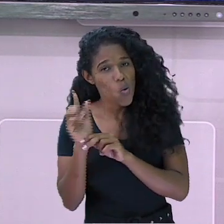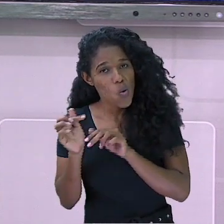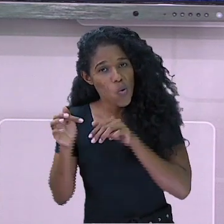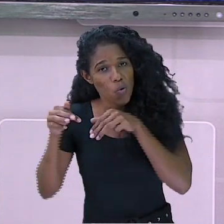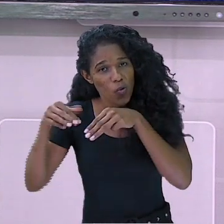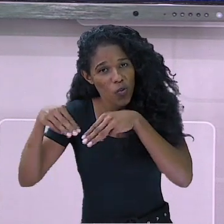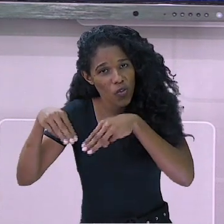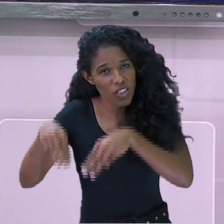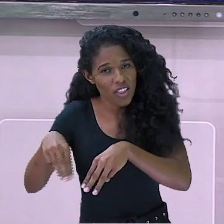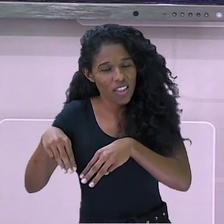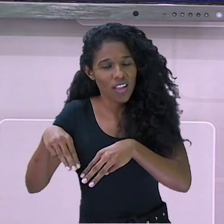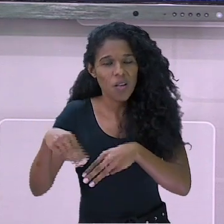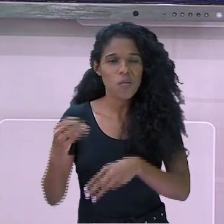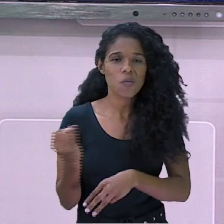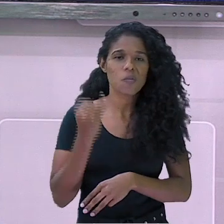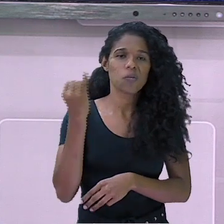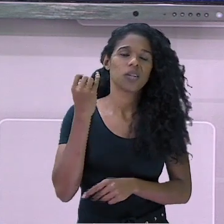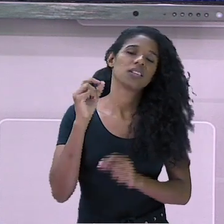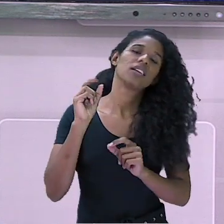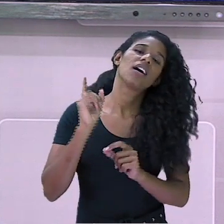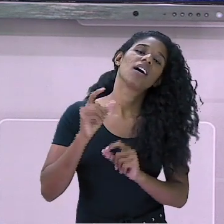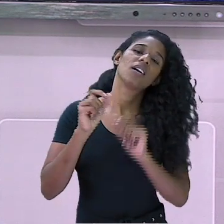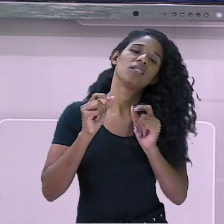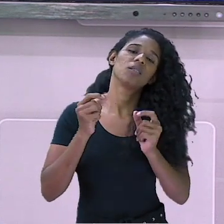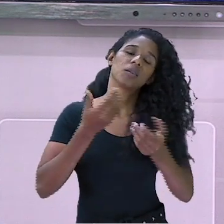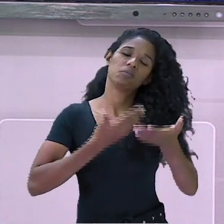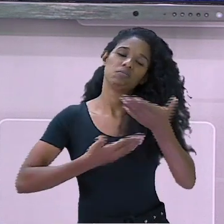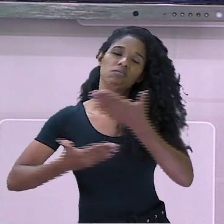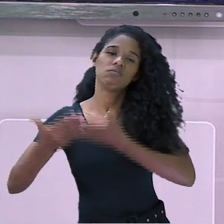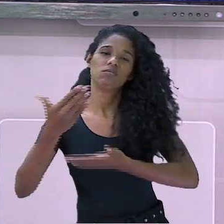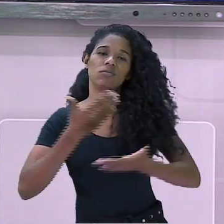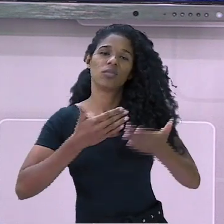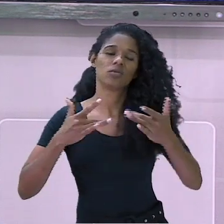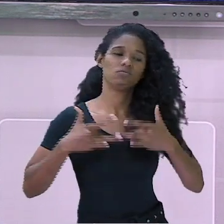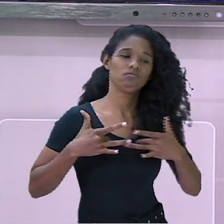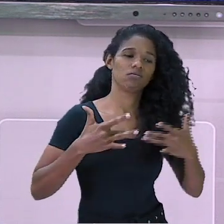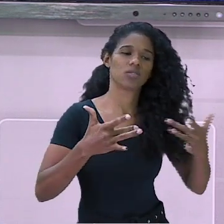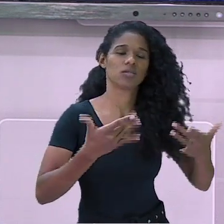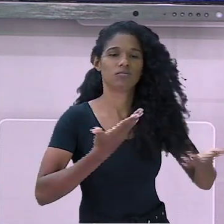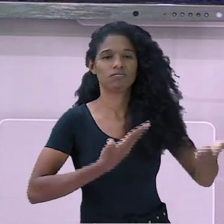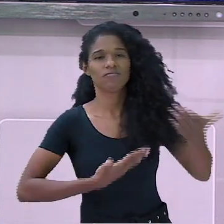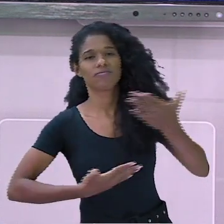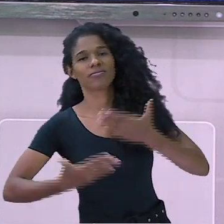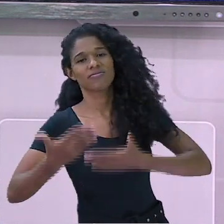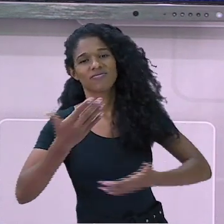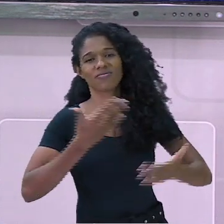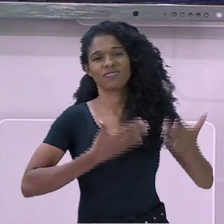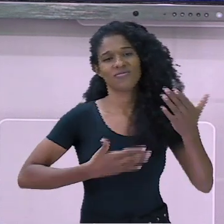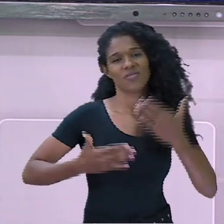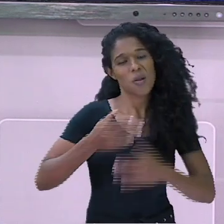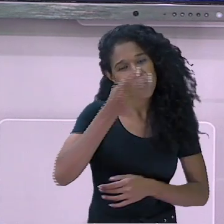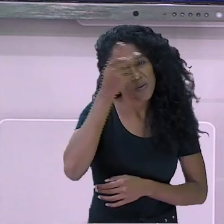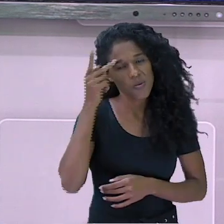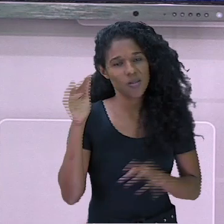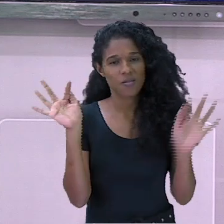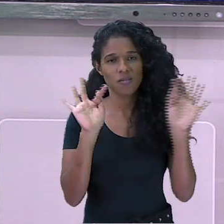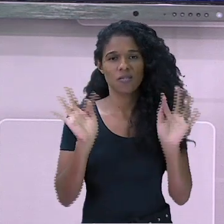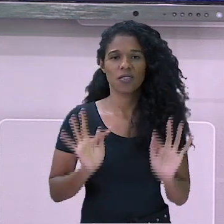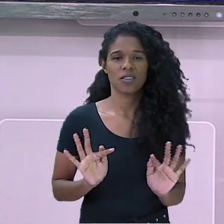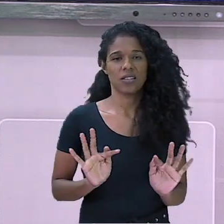bons uns com os outros e deixamos as pessoas um pouco mais felizes do que quando chegamos.